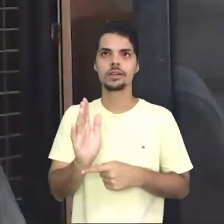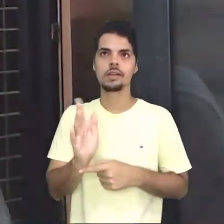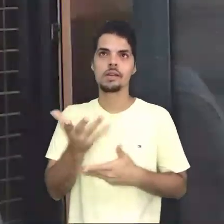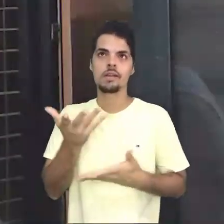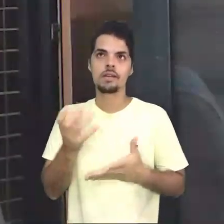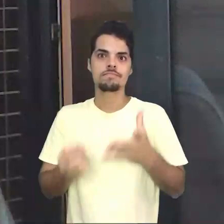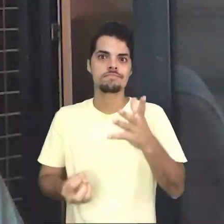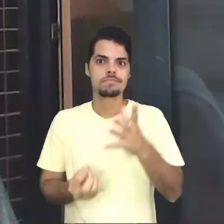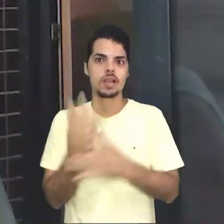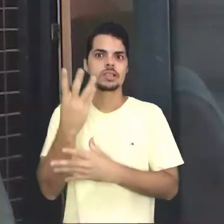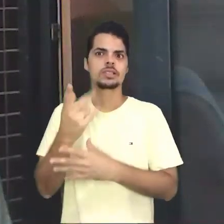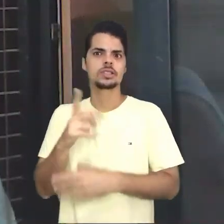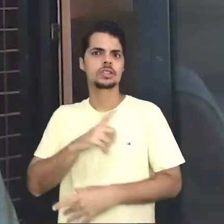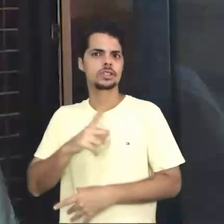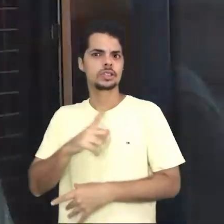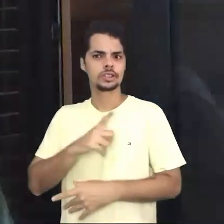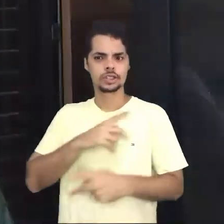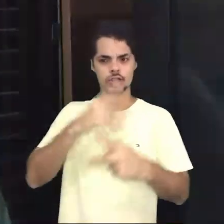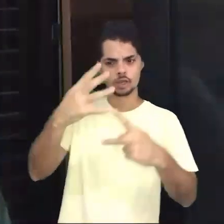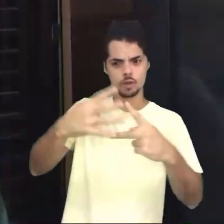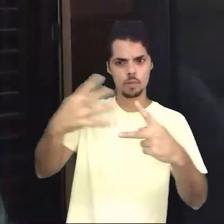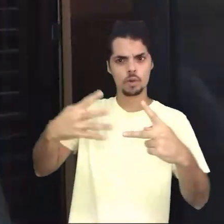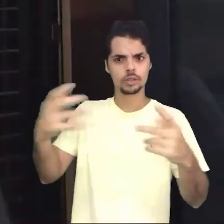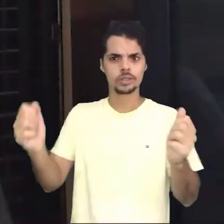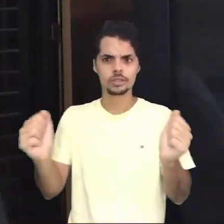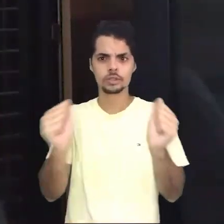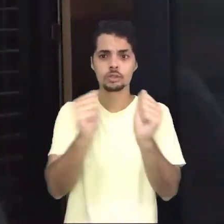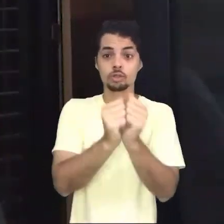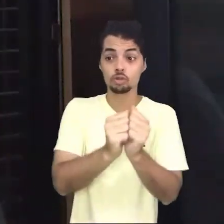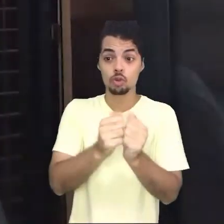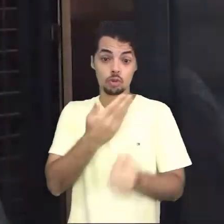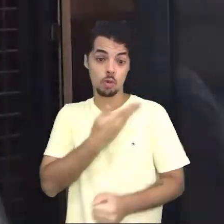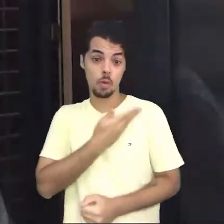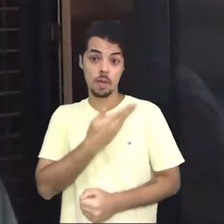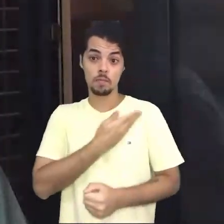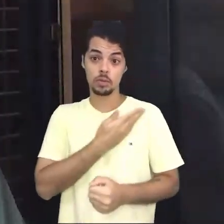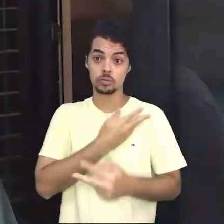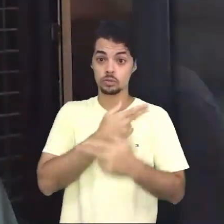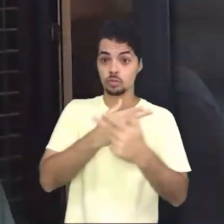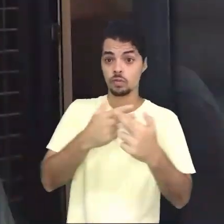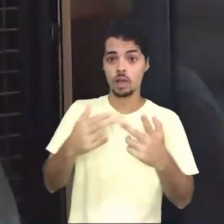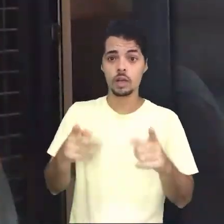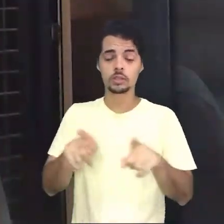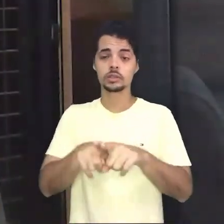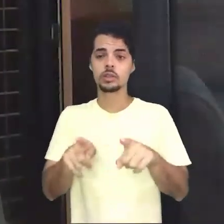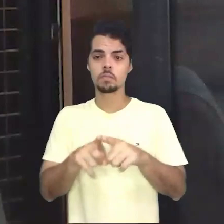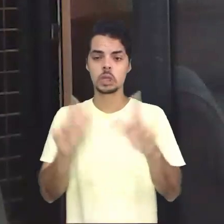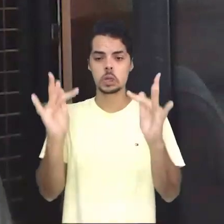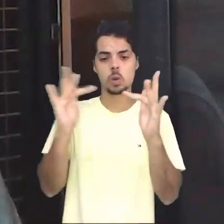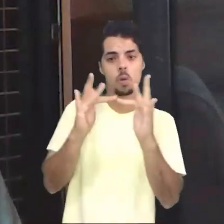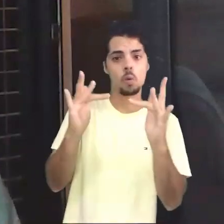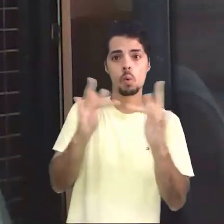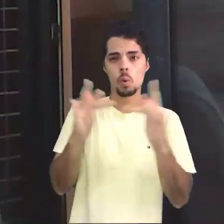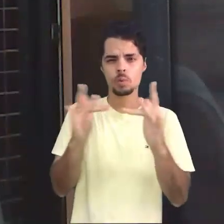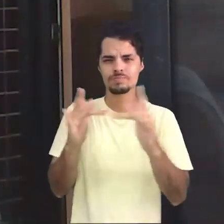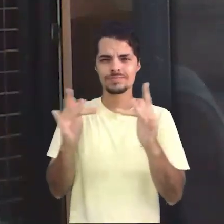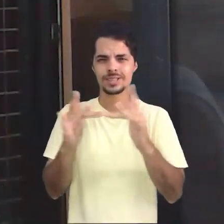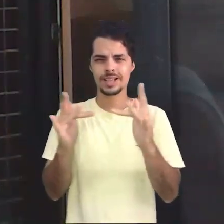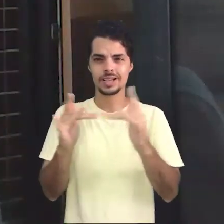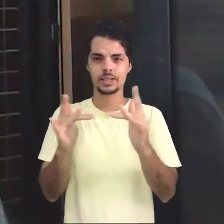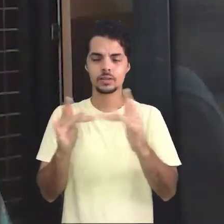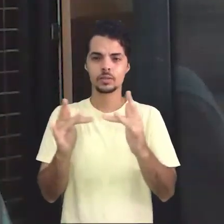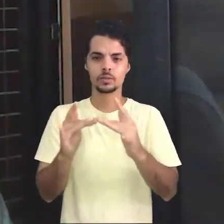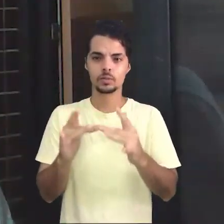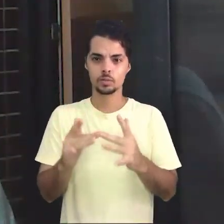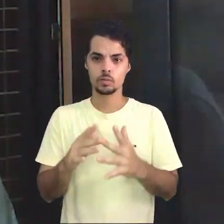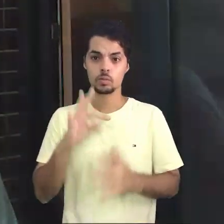está em um dos princípios fundantes do Portal do Bicentenário e seus parceiros. Dar visibilidade ao protagonismo dos